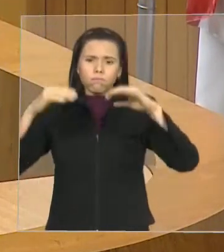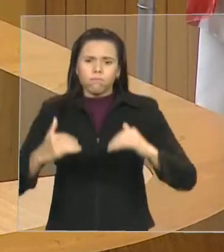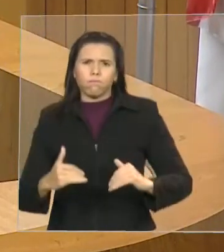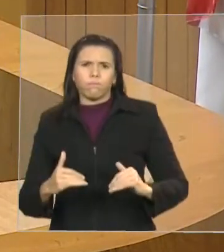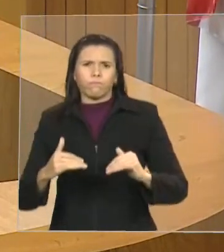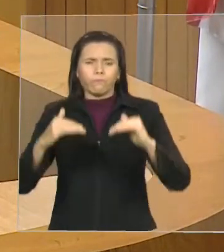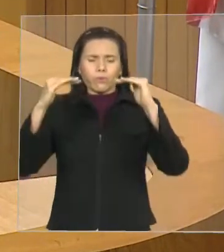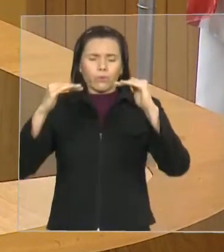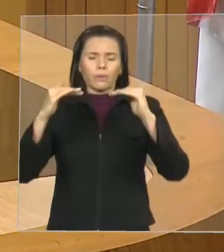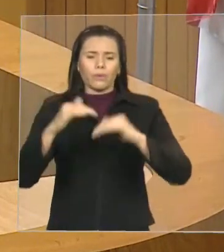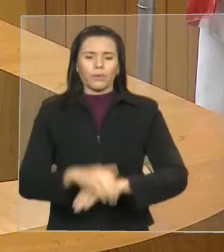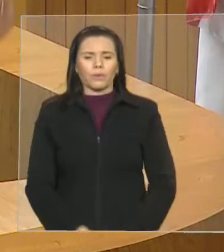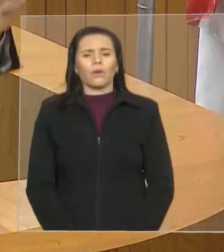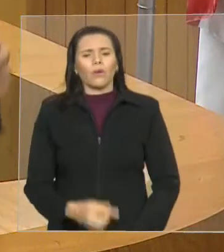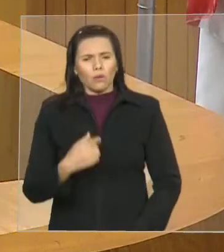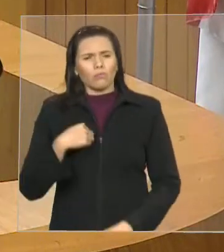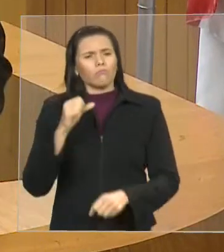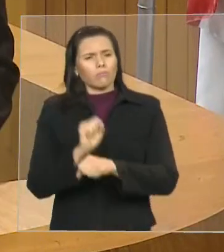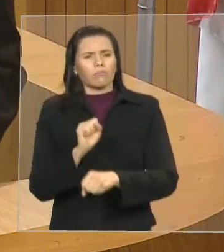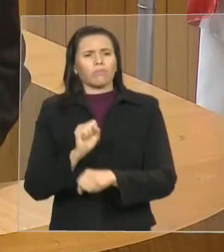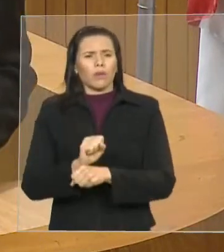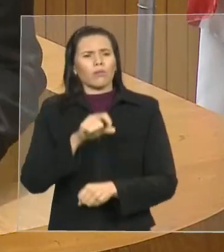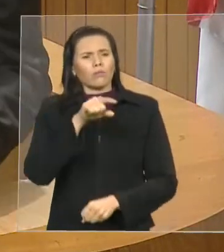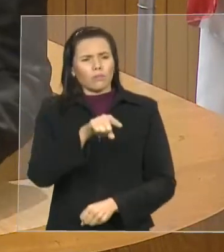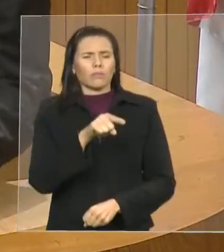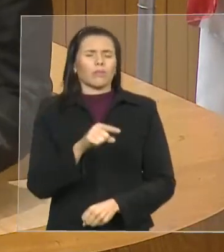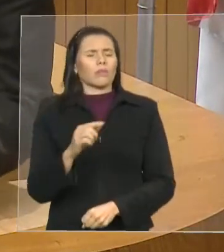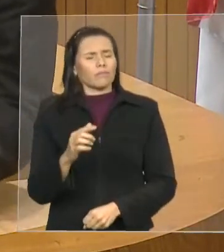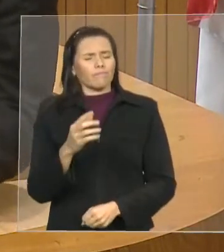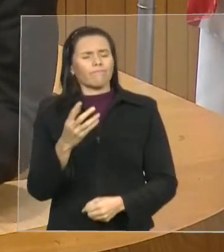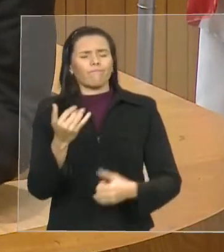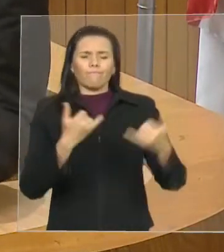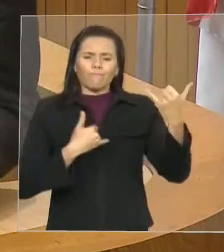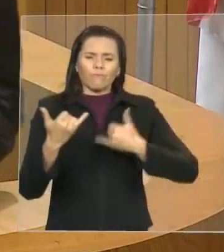Maranhão e é isso que eu aguardarei e tenho certeza que acontecerá na sessão de segunda-feira, senhor presidente.